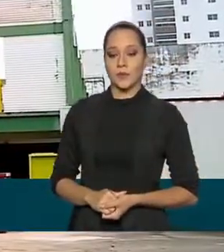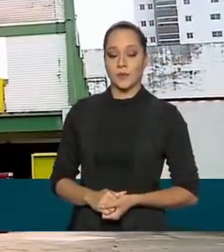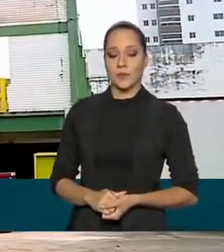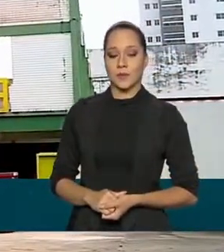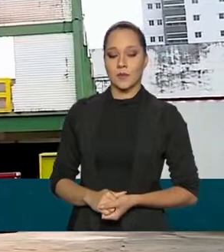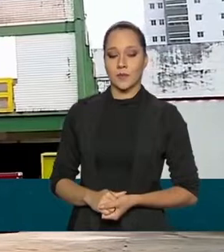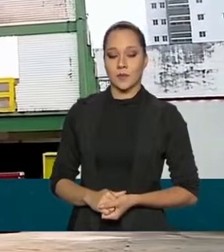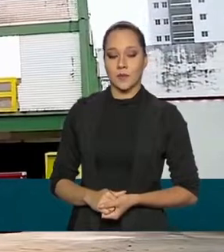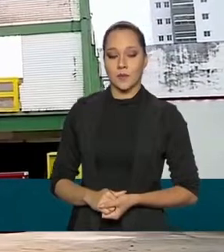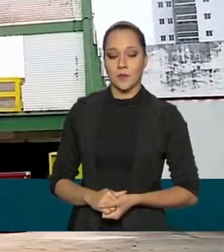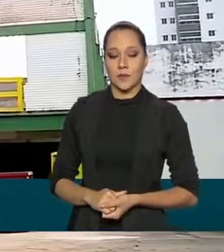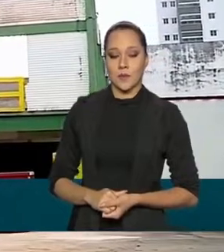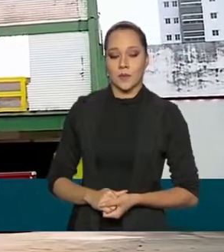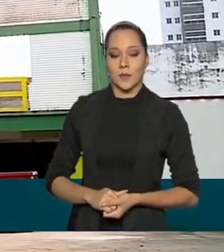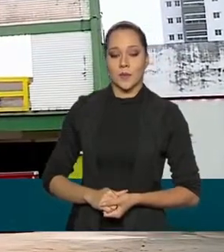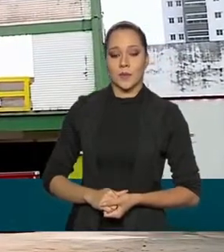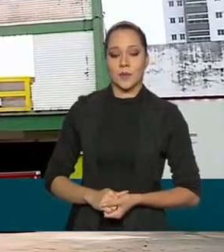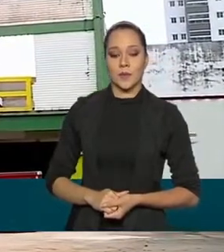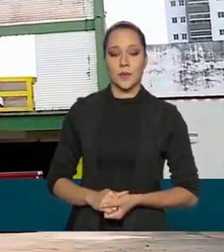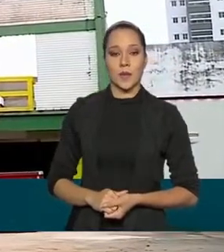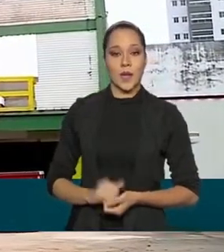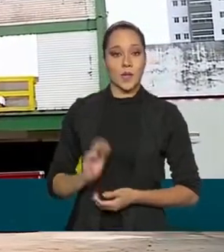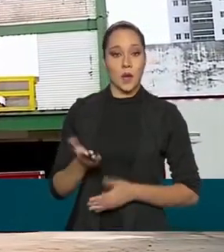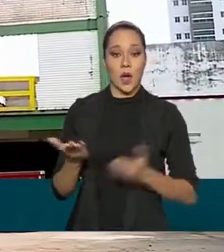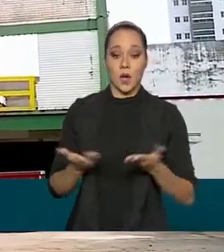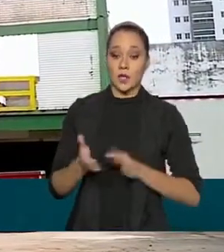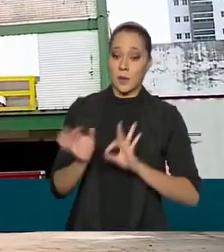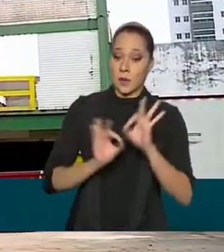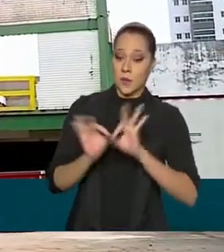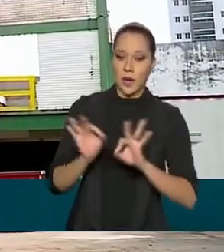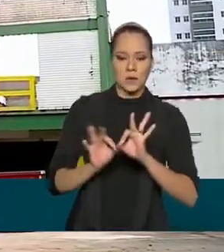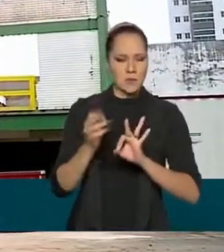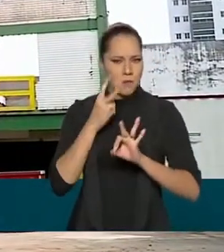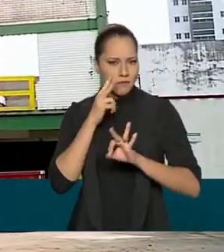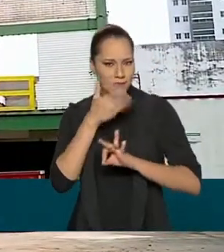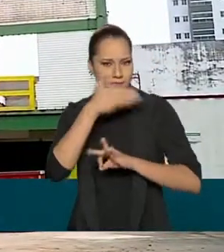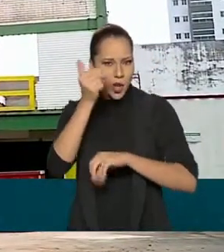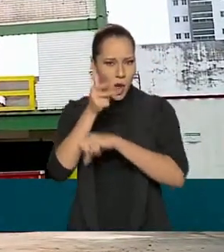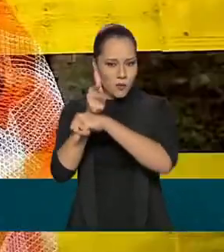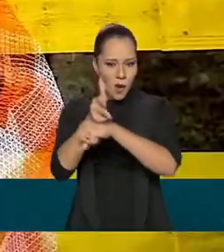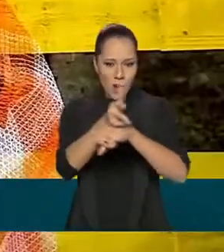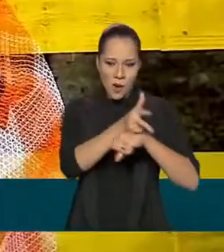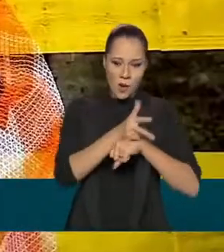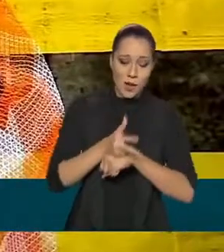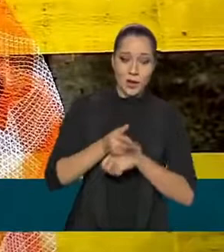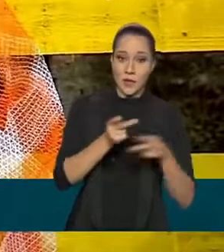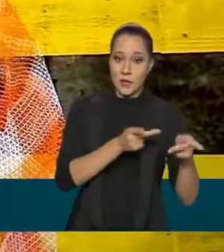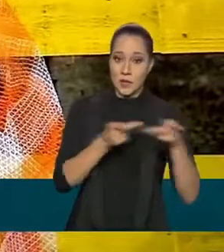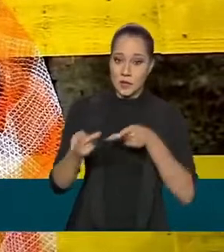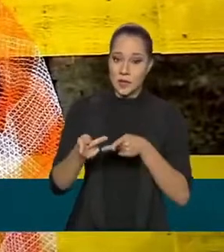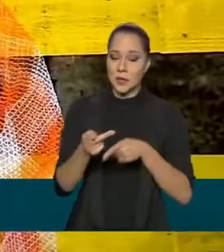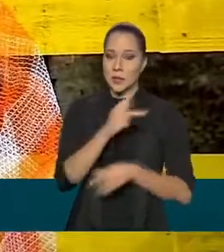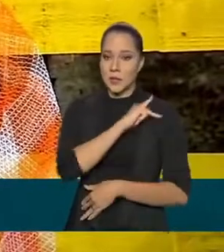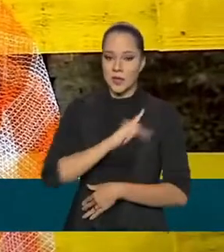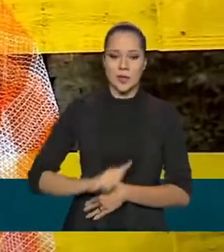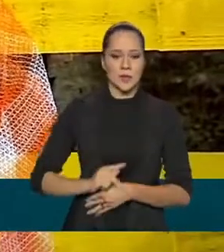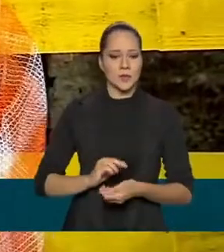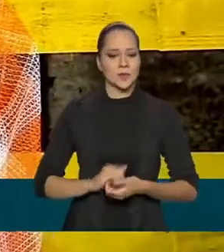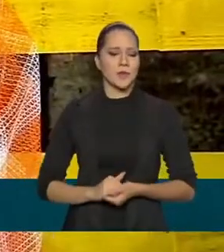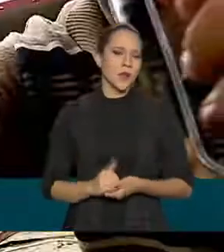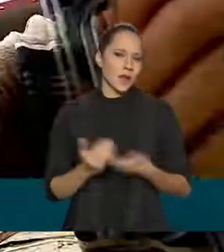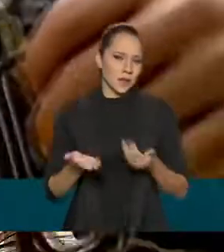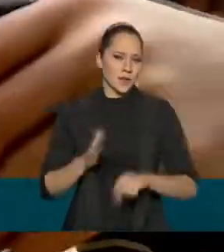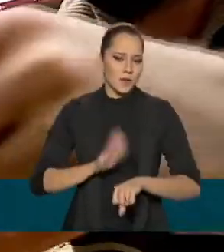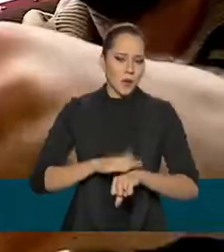O nosso cinegrafista está se preparando para trazer as melhores imagens dessa visita do presidente. E nesse momento nós temos